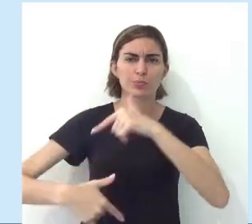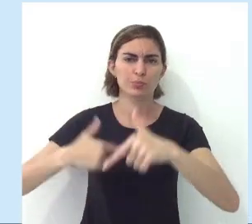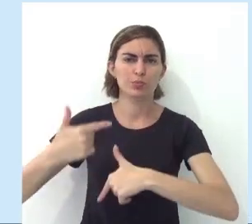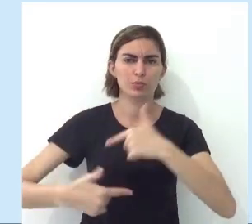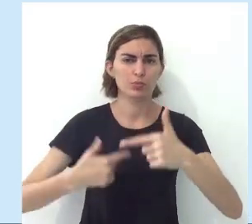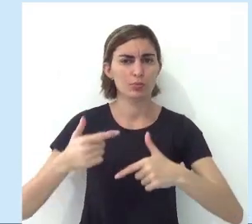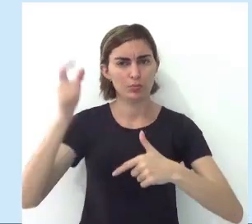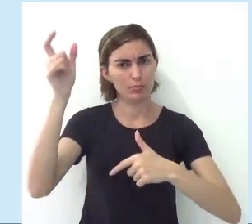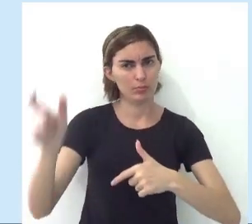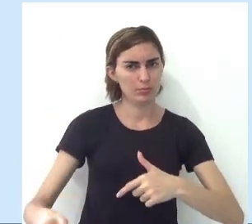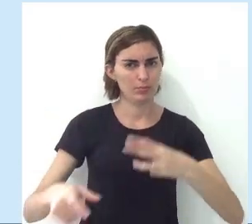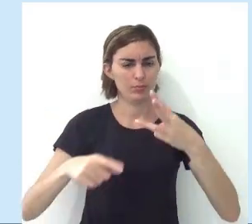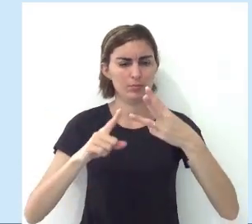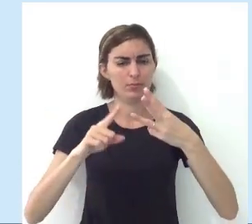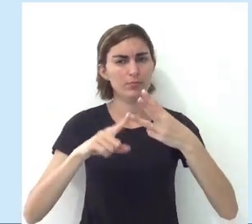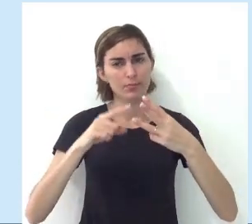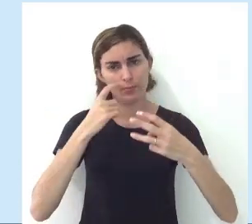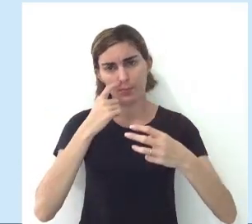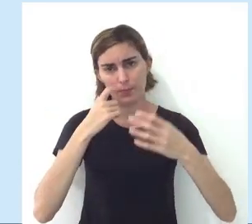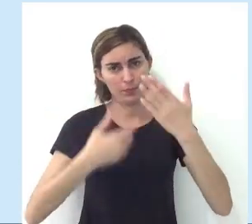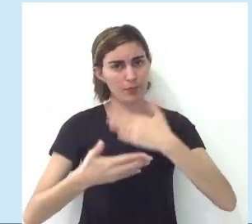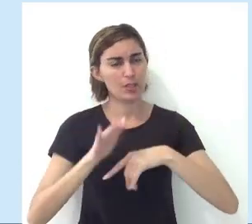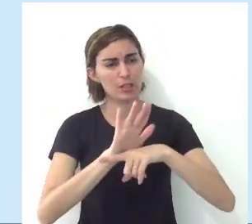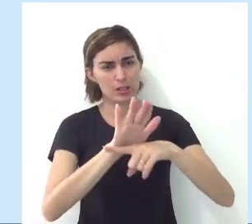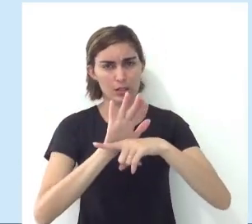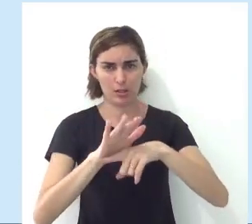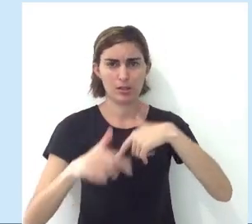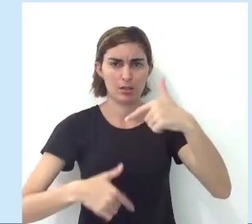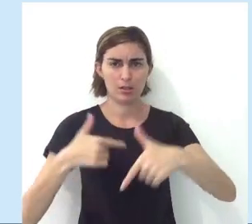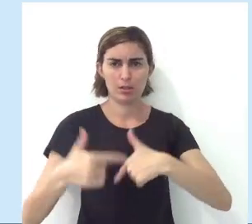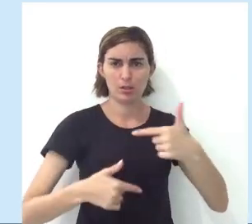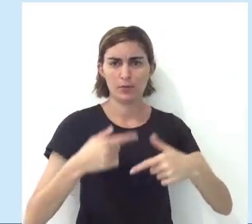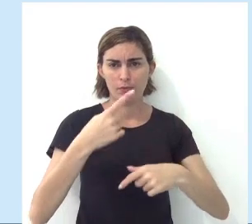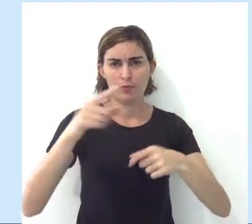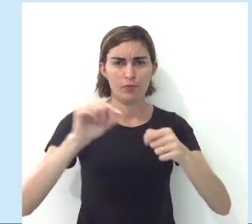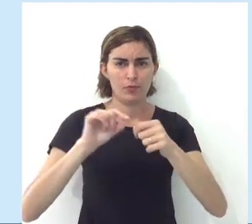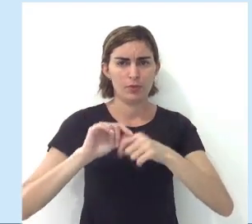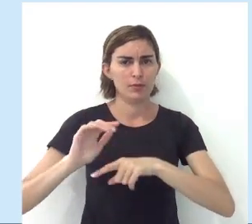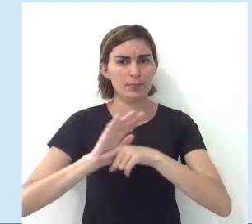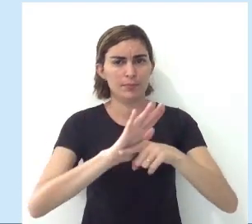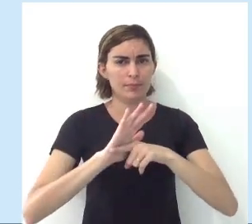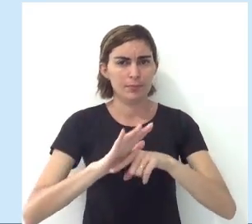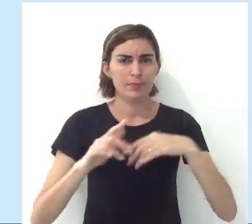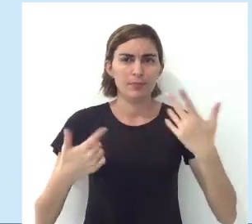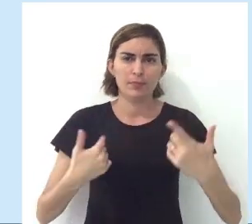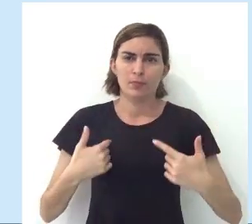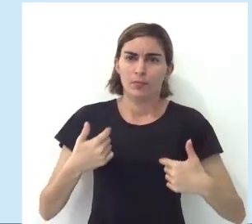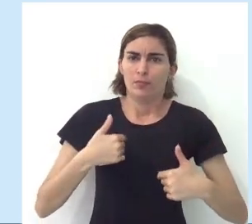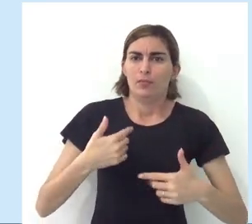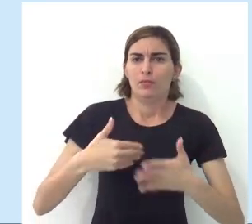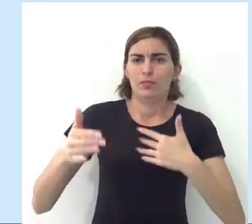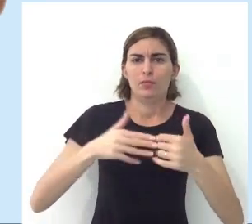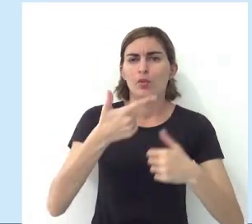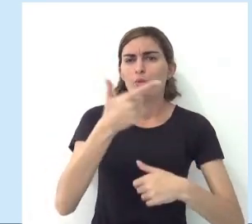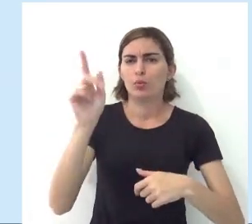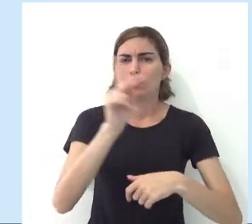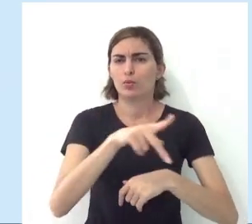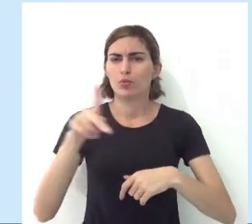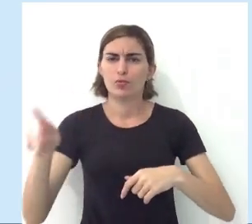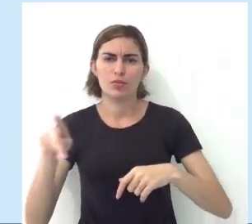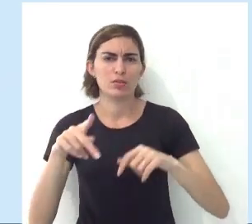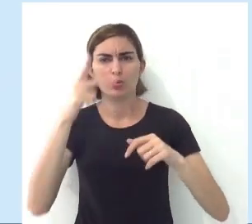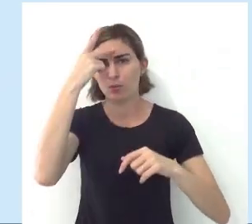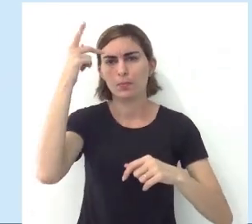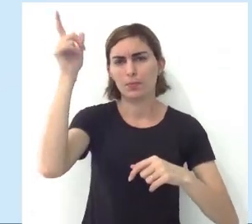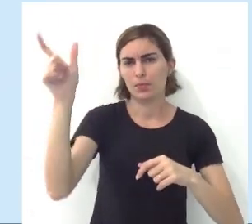serviço no setor terciário, tá? Relacionado aos serviços, tá? Você que presta um serviço, tá? E eu, qualquer outro professor,